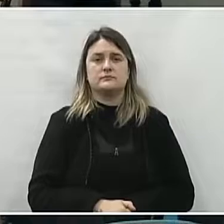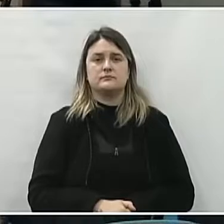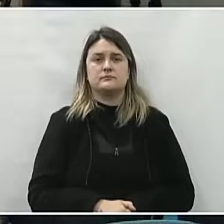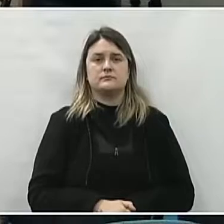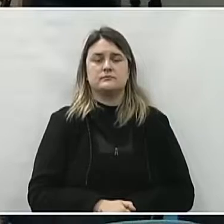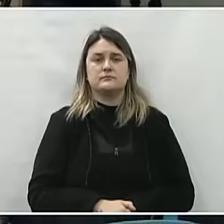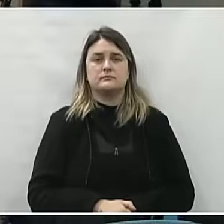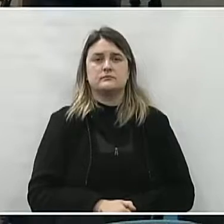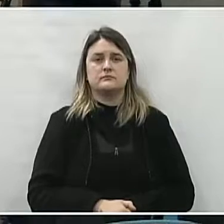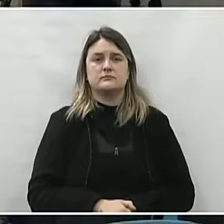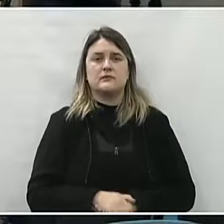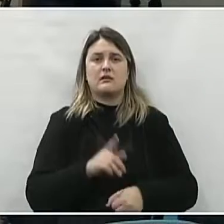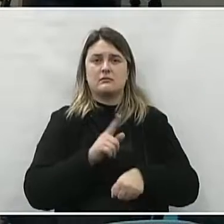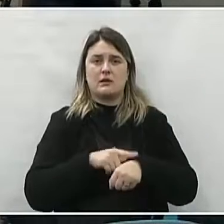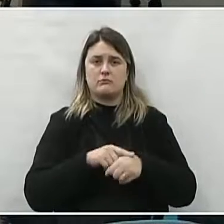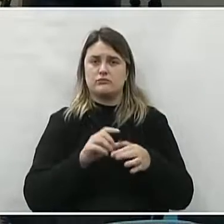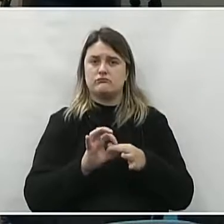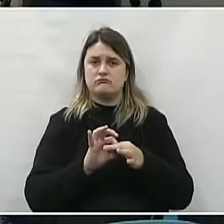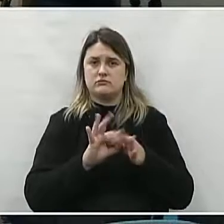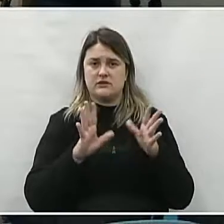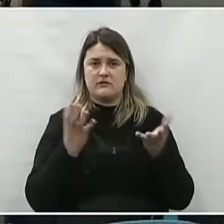A palavra está em aberto.